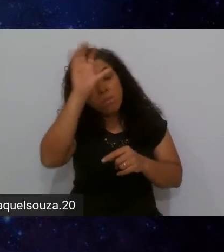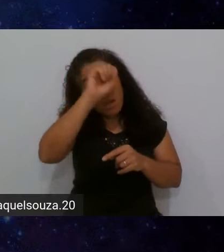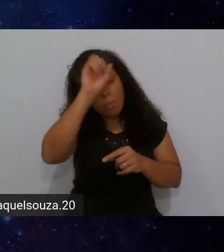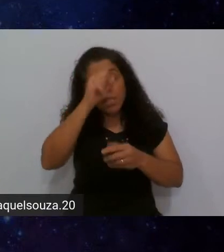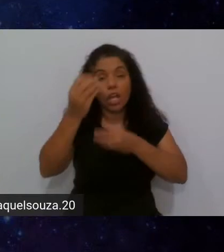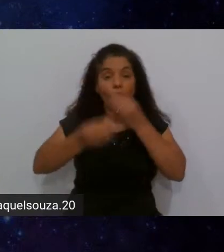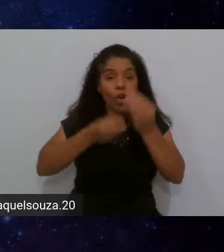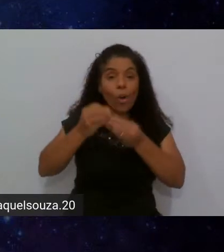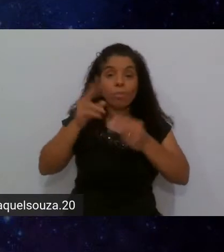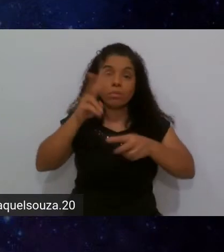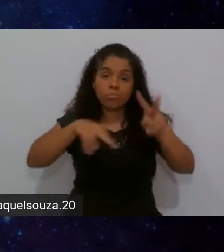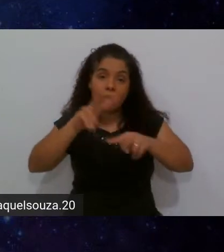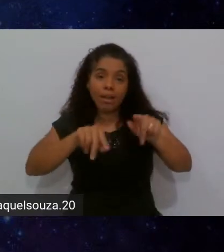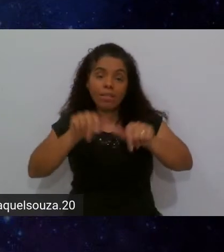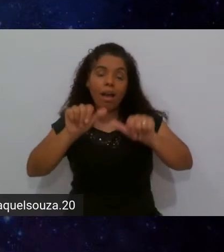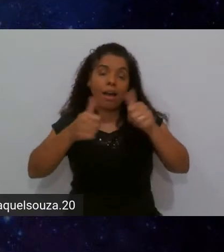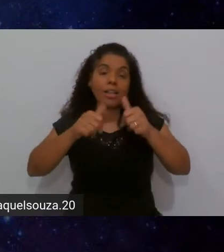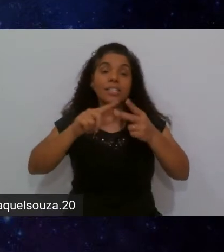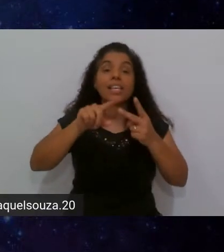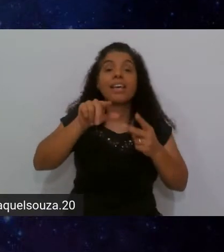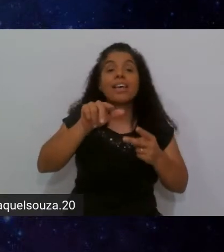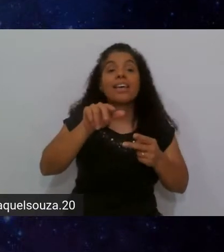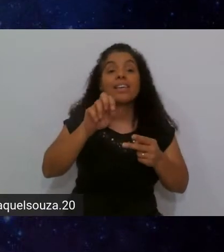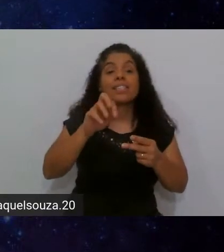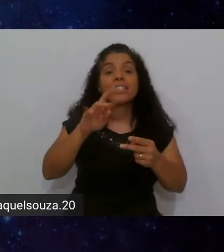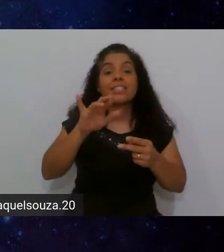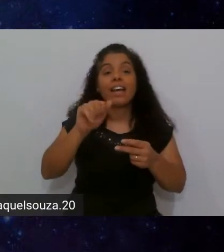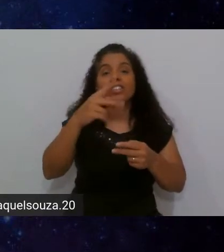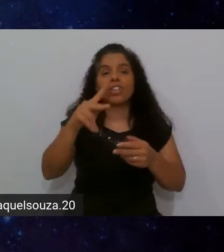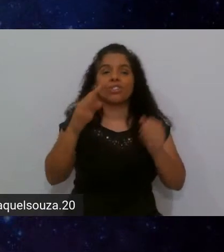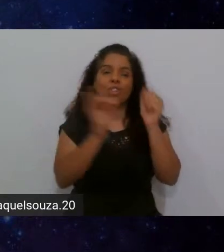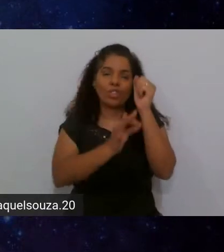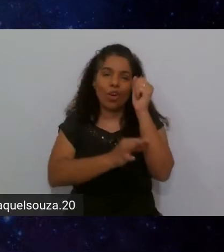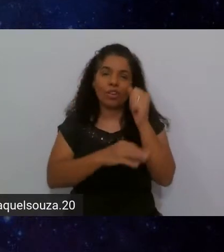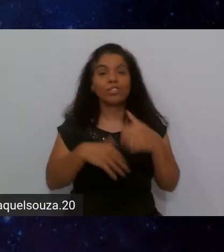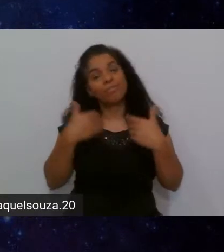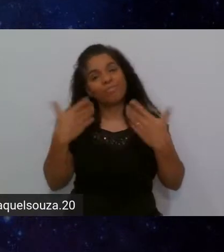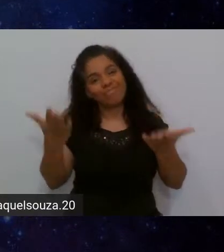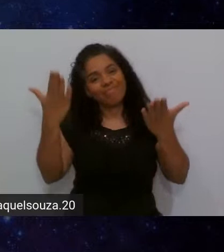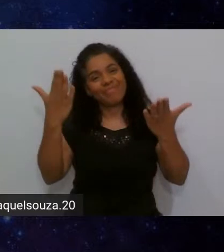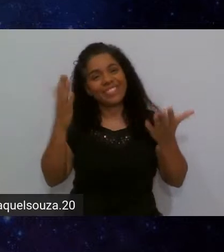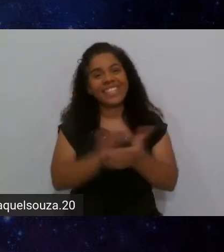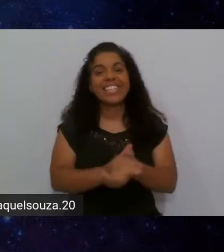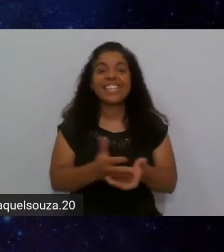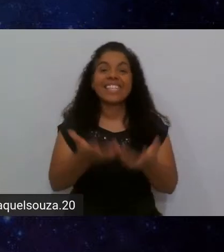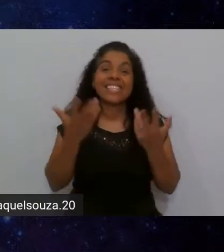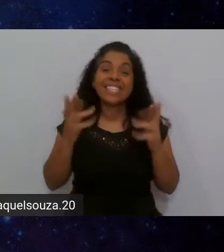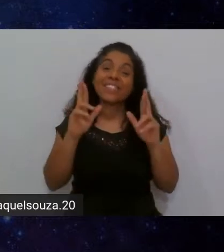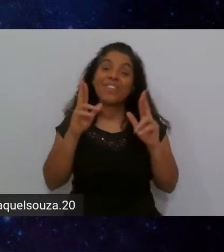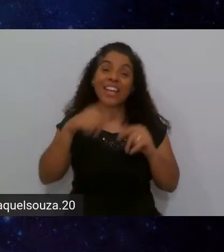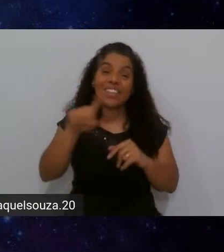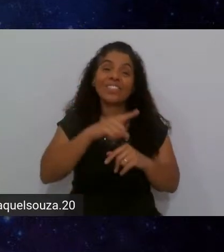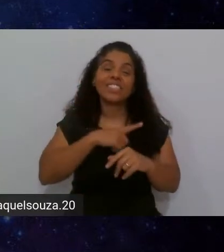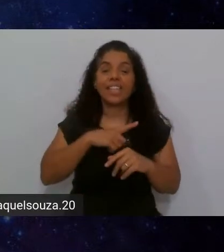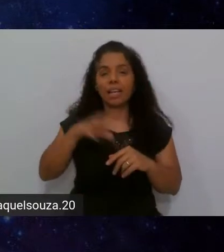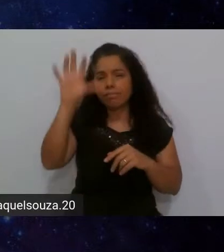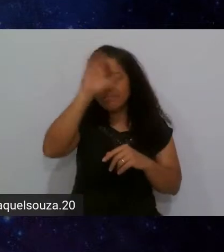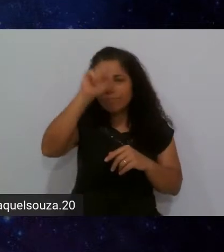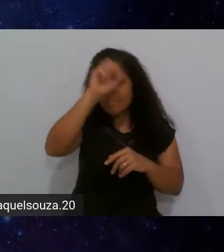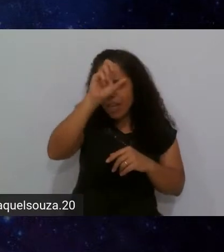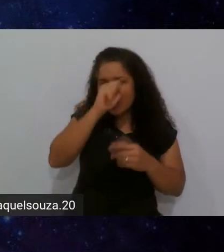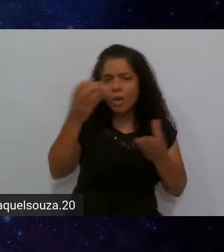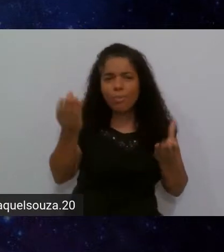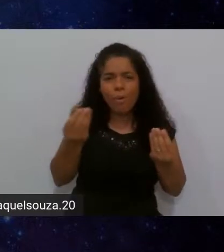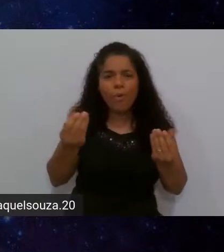como fazer análise estática nos seus códigos bem eu espero que vocês tenham aí aprendido muito